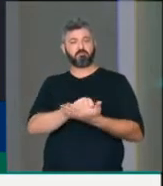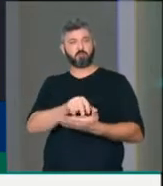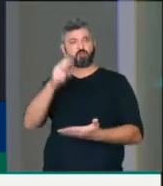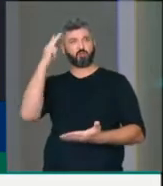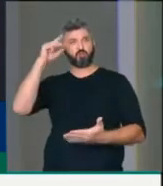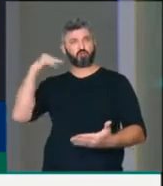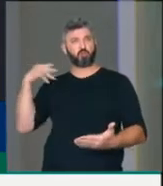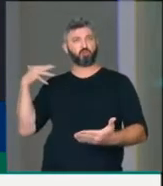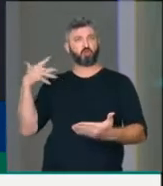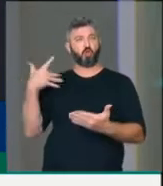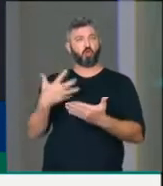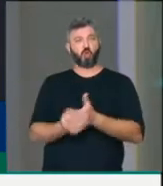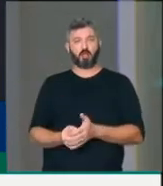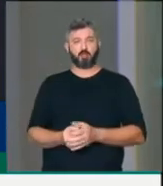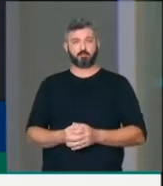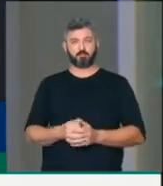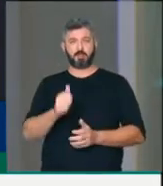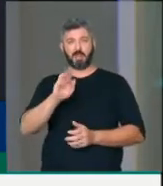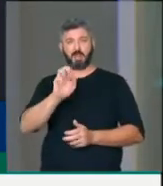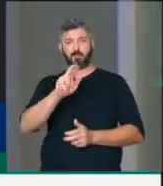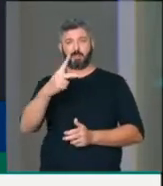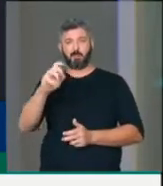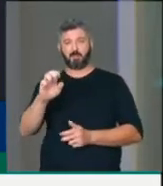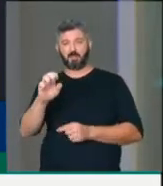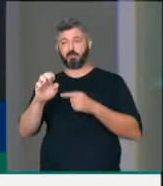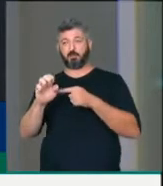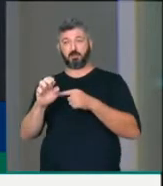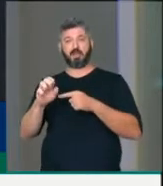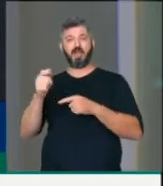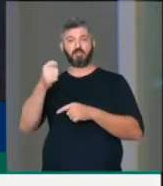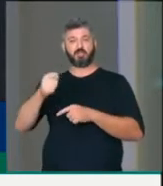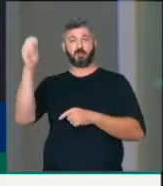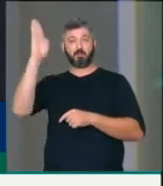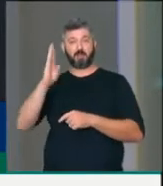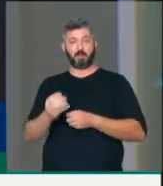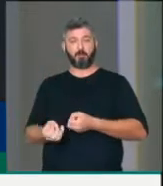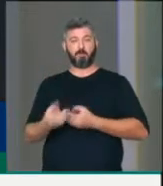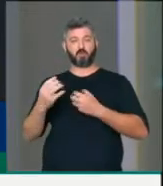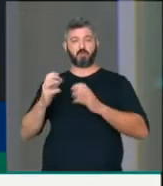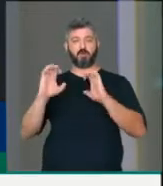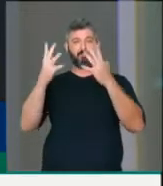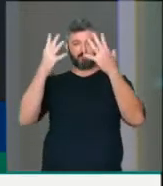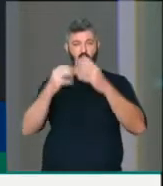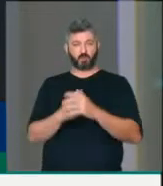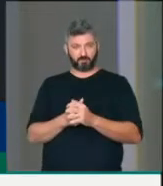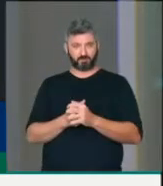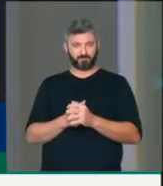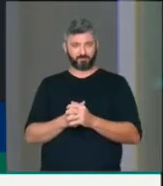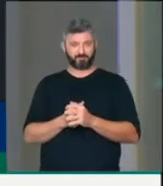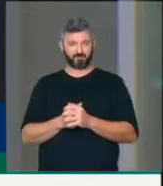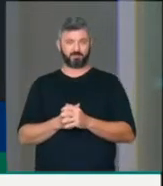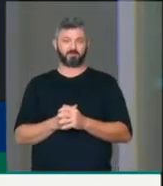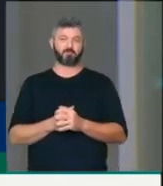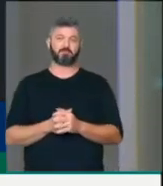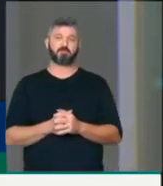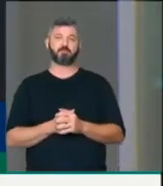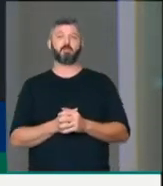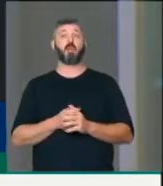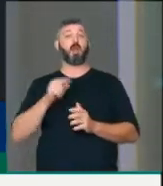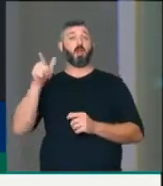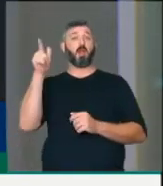da ABRAP, da Associação Brasileira de Produtores de Eventos, deputado Vitor Hugo, que